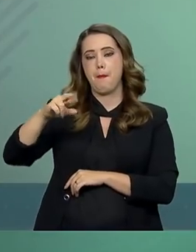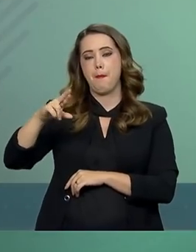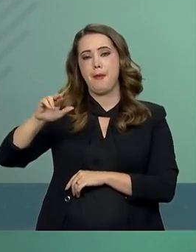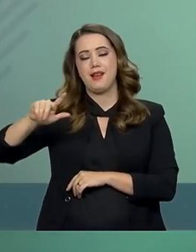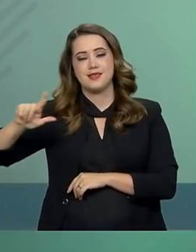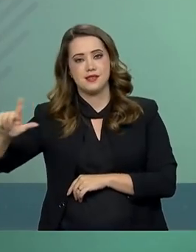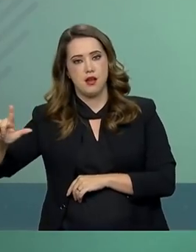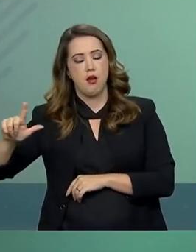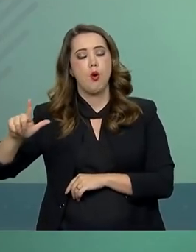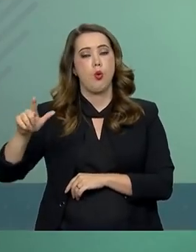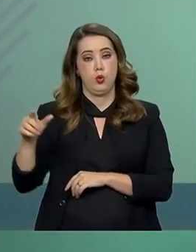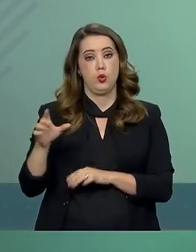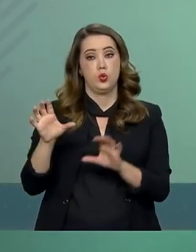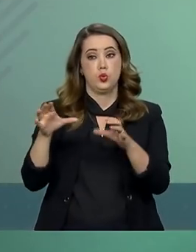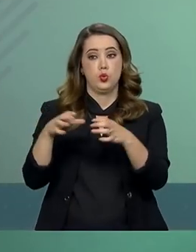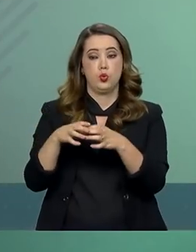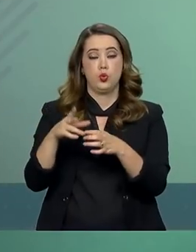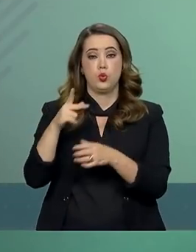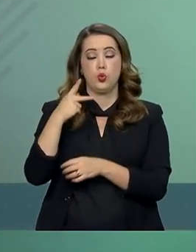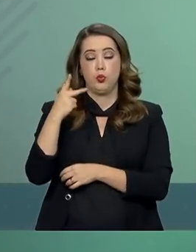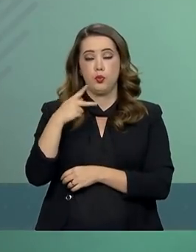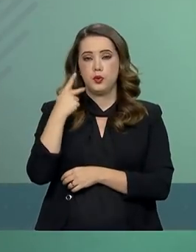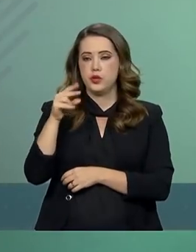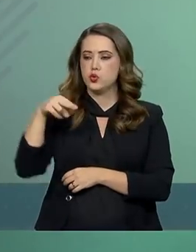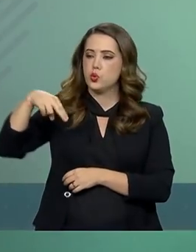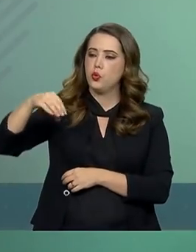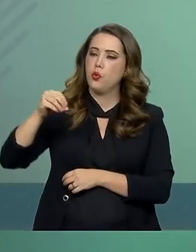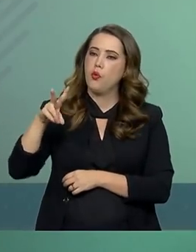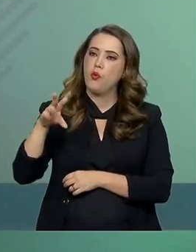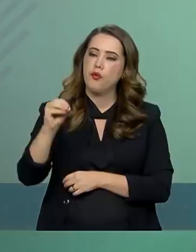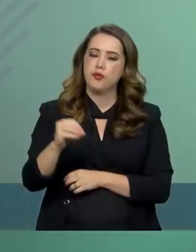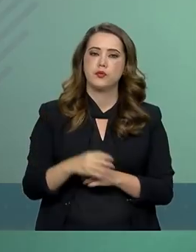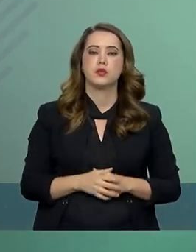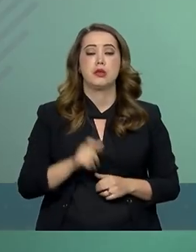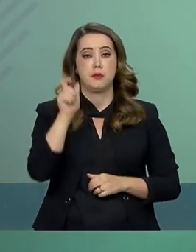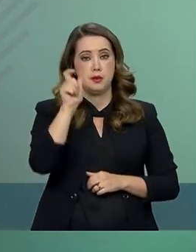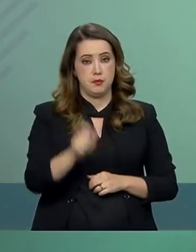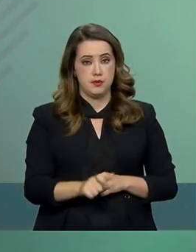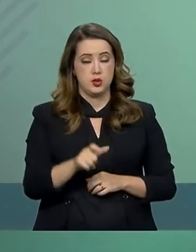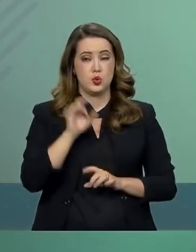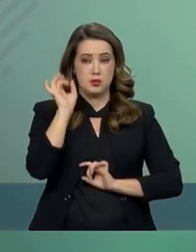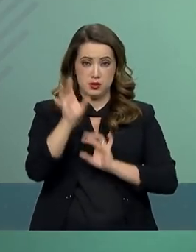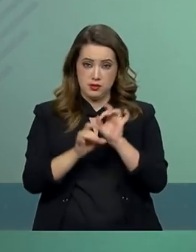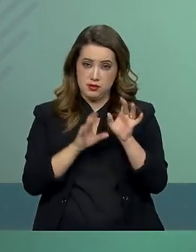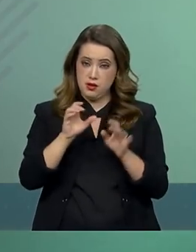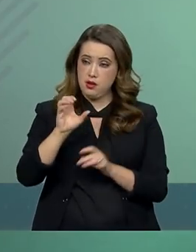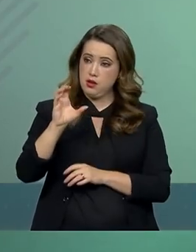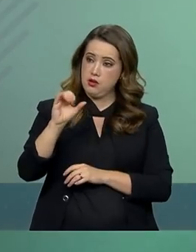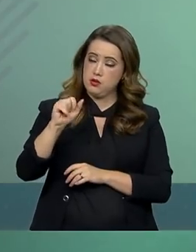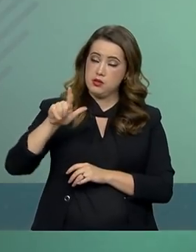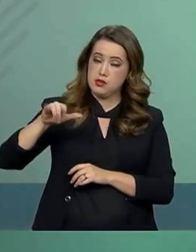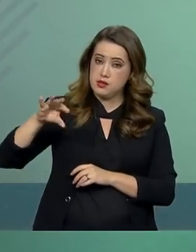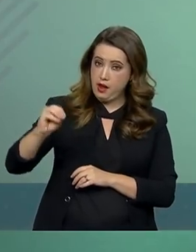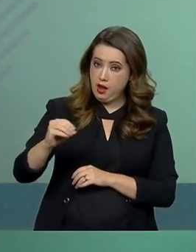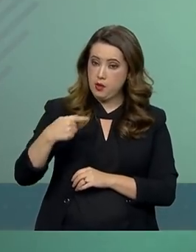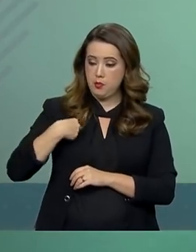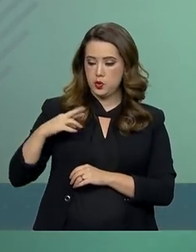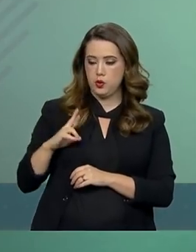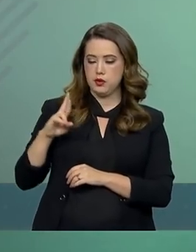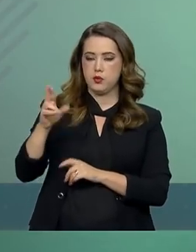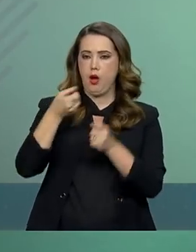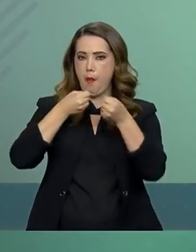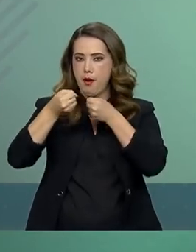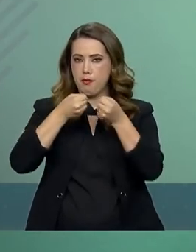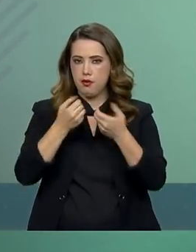do Novo do Rio Grande do Sul, o assessor especial, o senhor Célio Farias, o porta-voz, o ministro